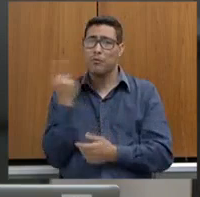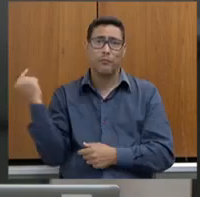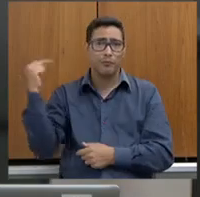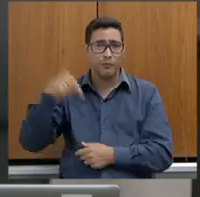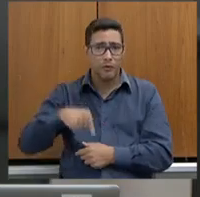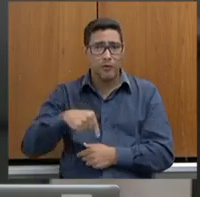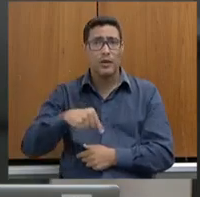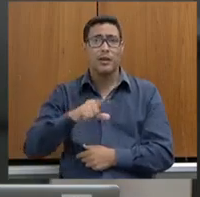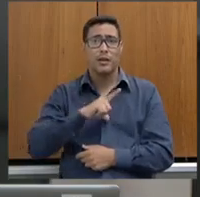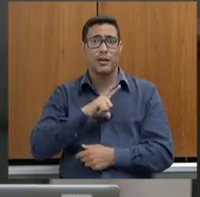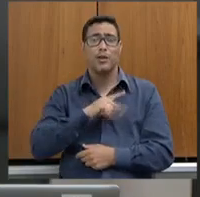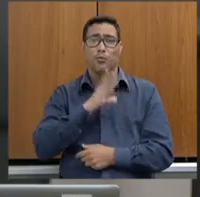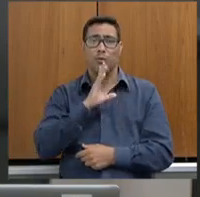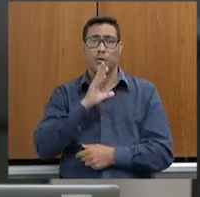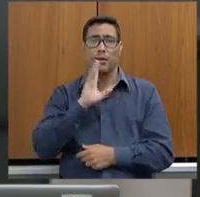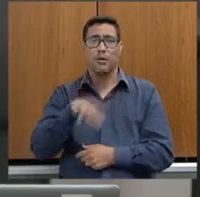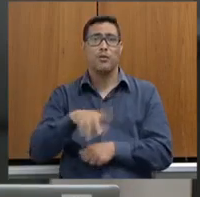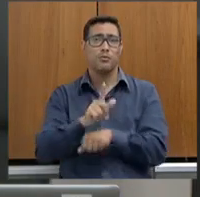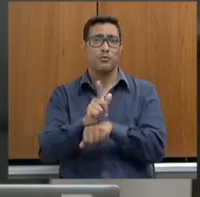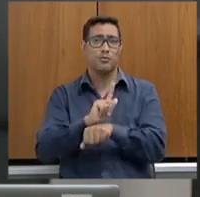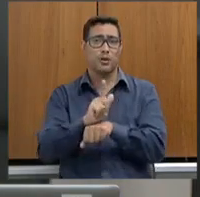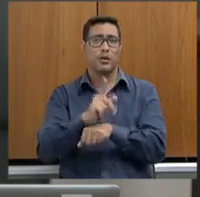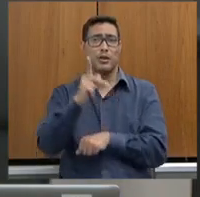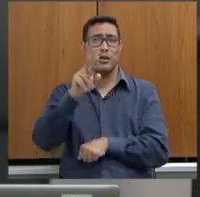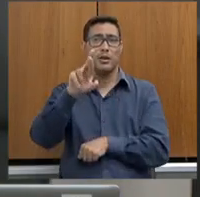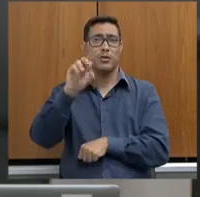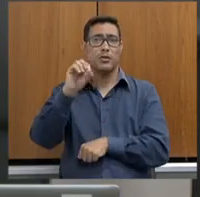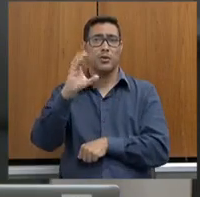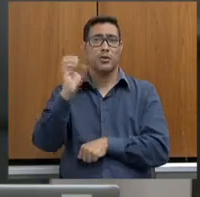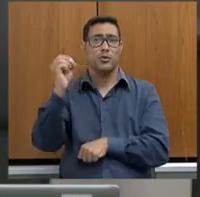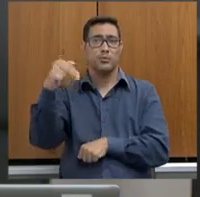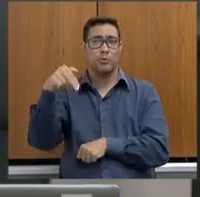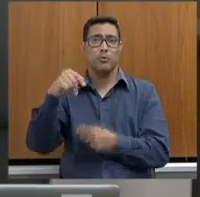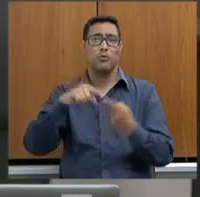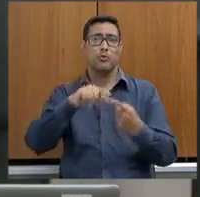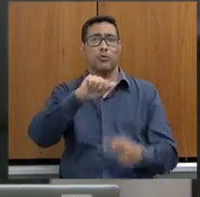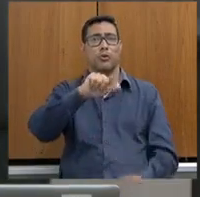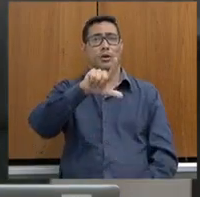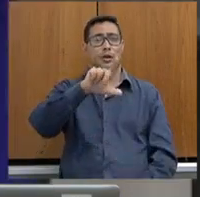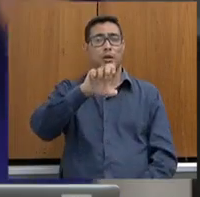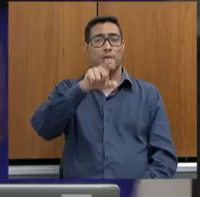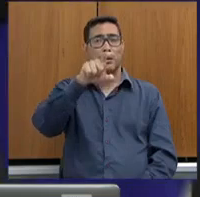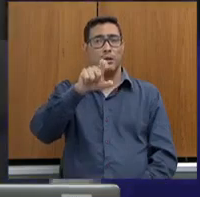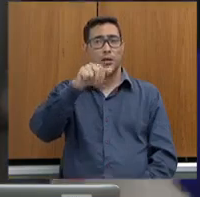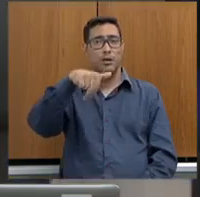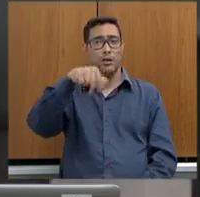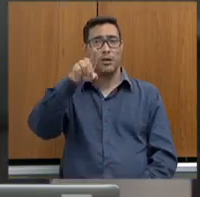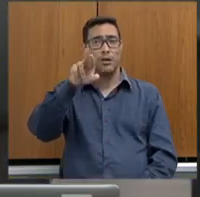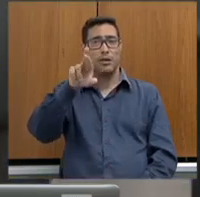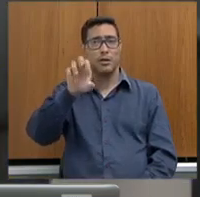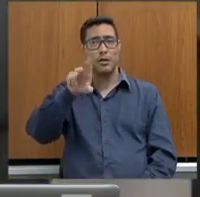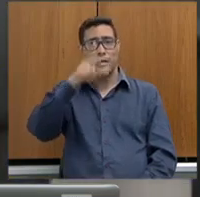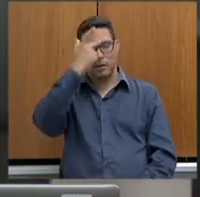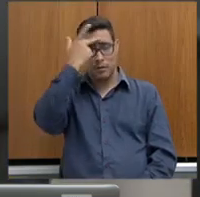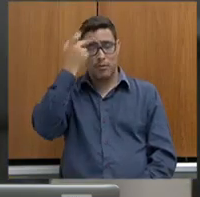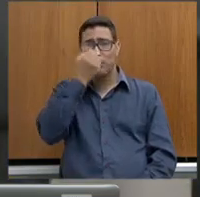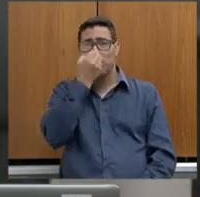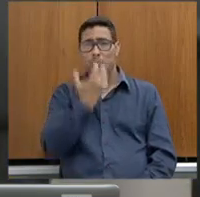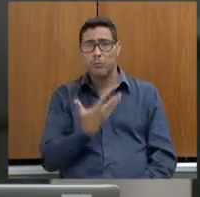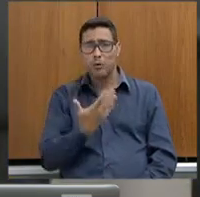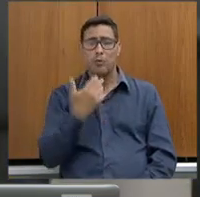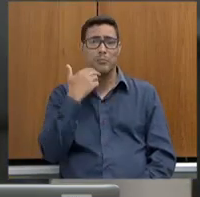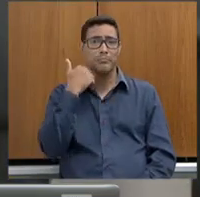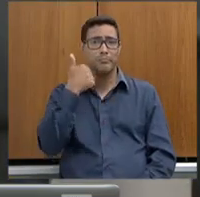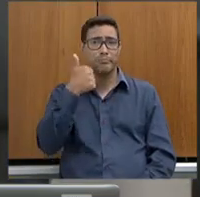Eu conheci aqui o gerente do PROCON, Alexandre Werneck, um cara bacana, um